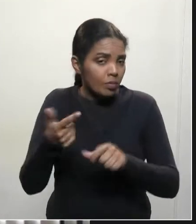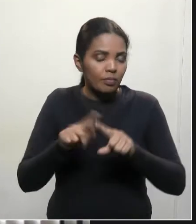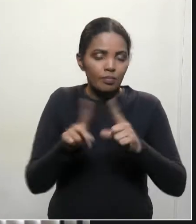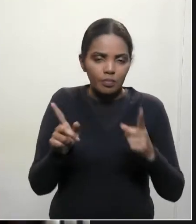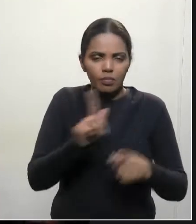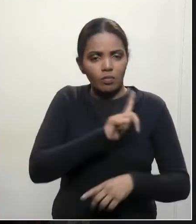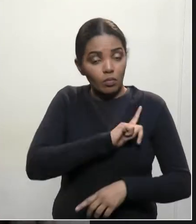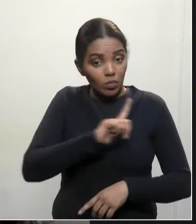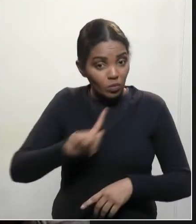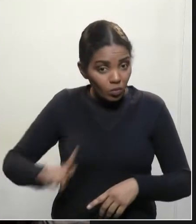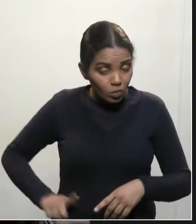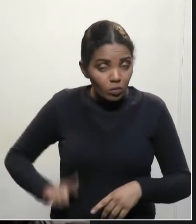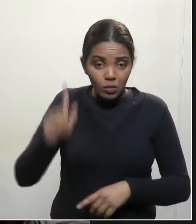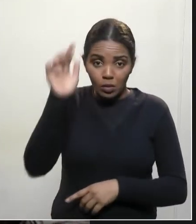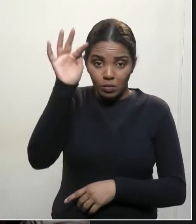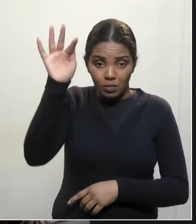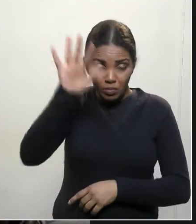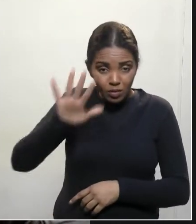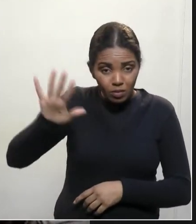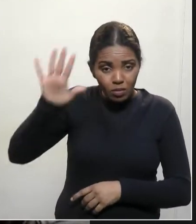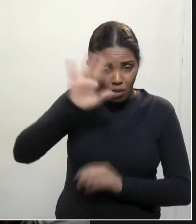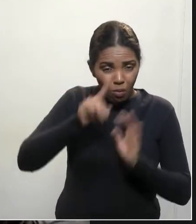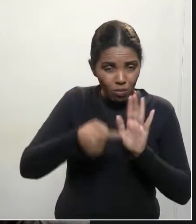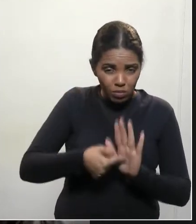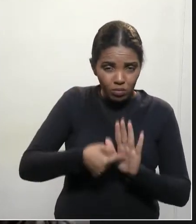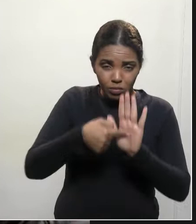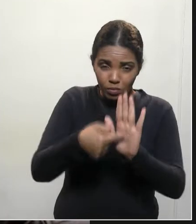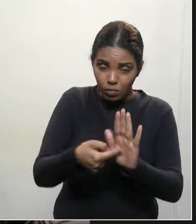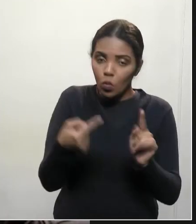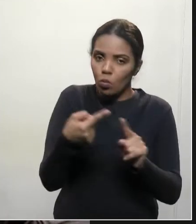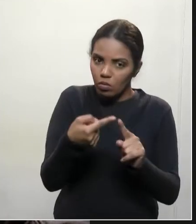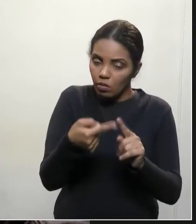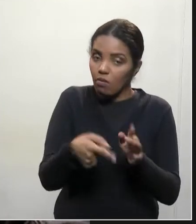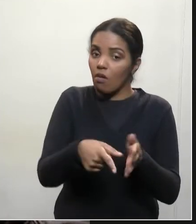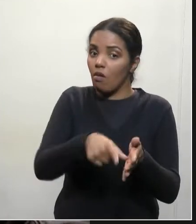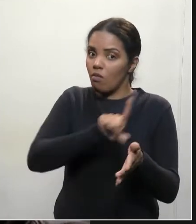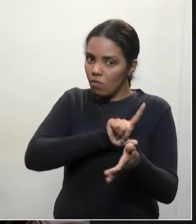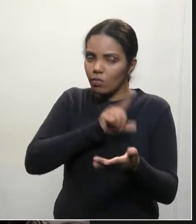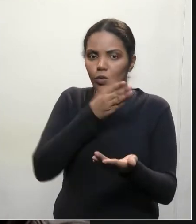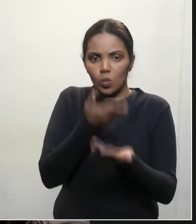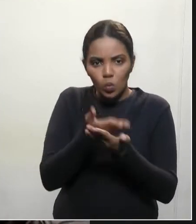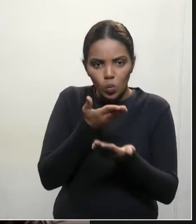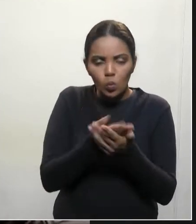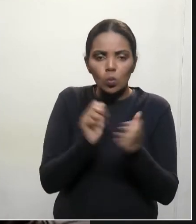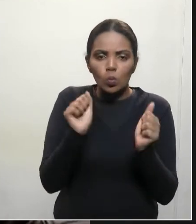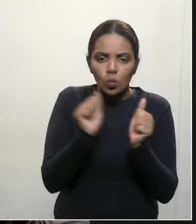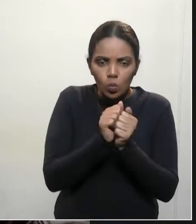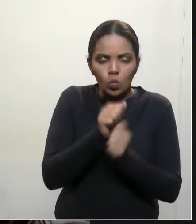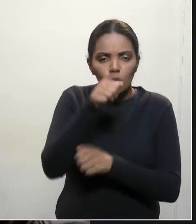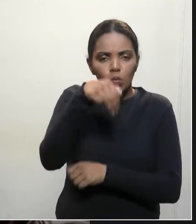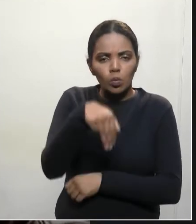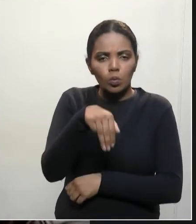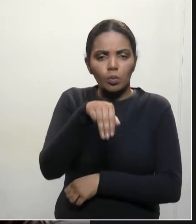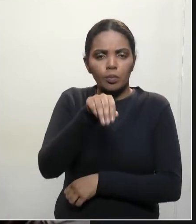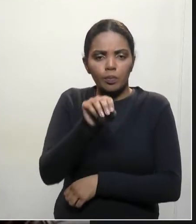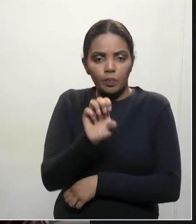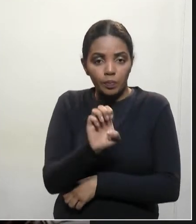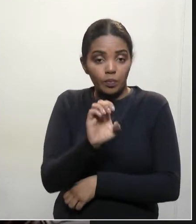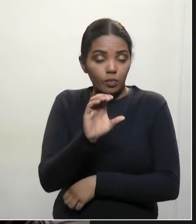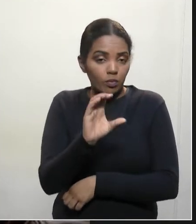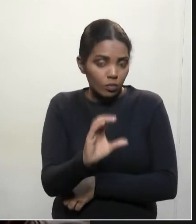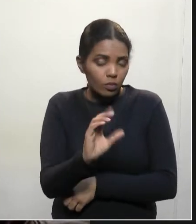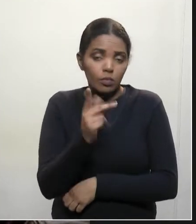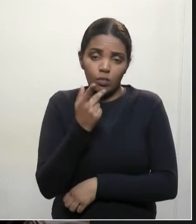federal apresentou, não foi aleatório, foi algum estudo feito junto com o MEC e viram que havia